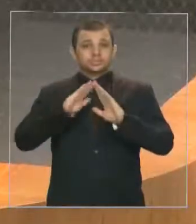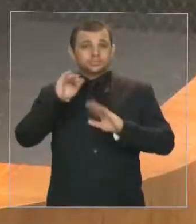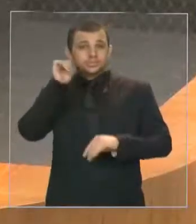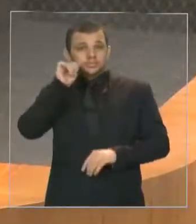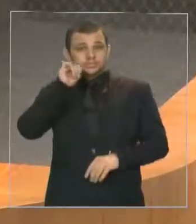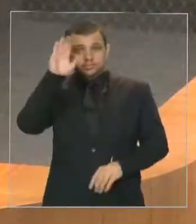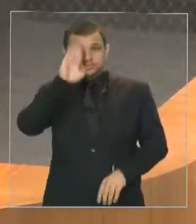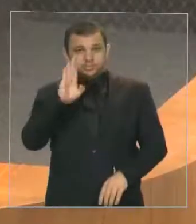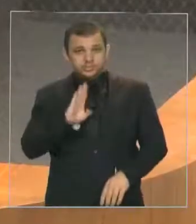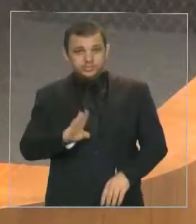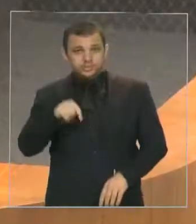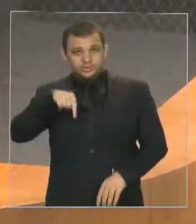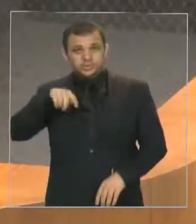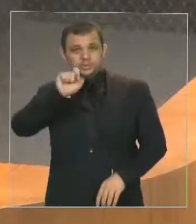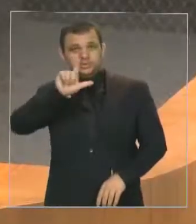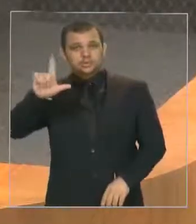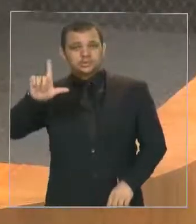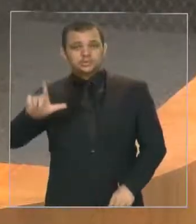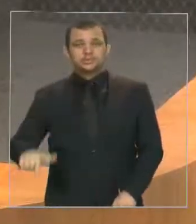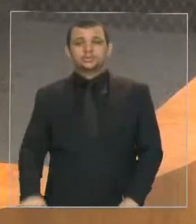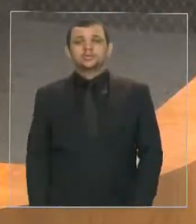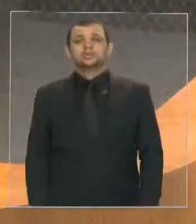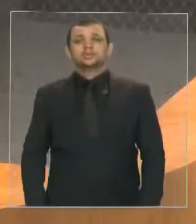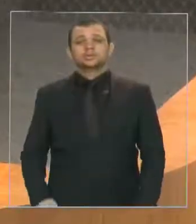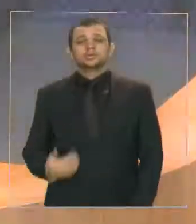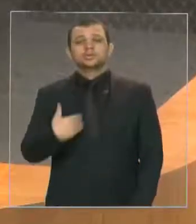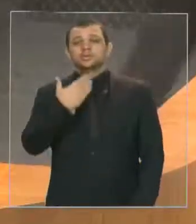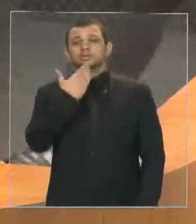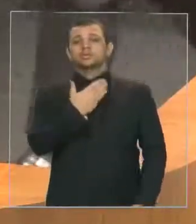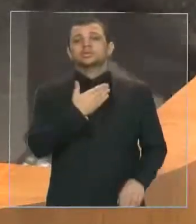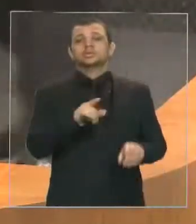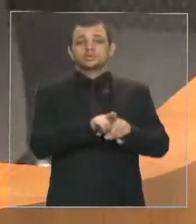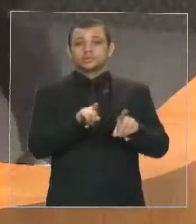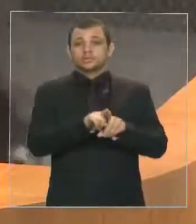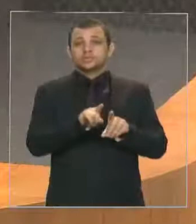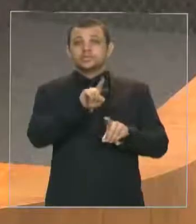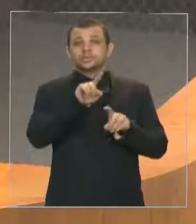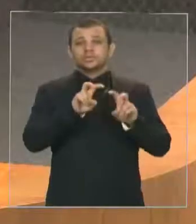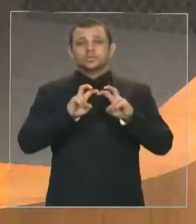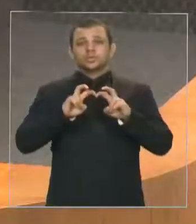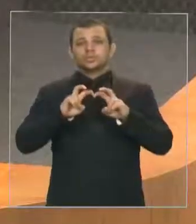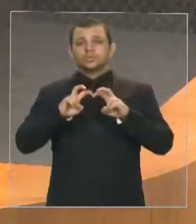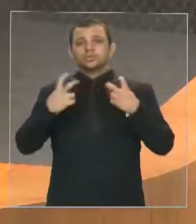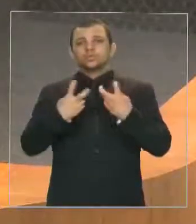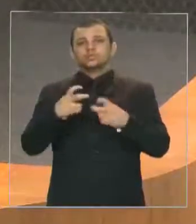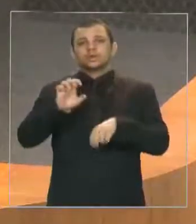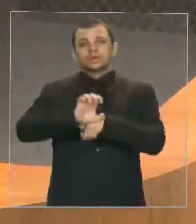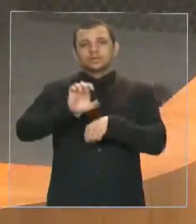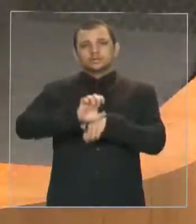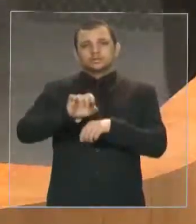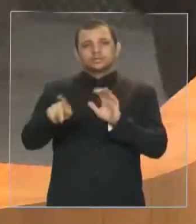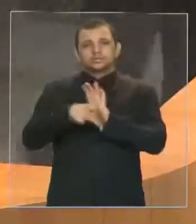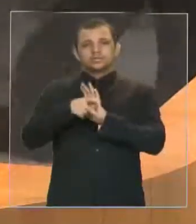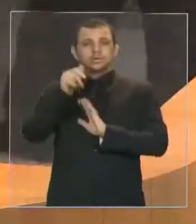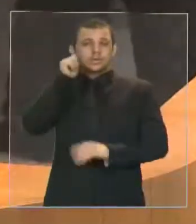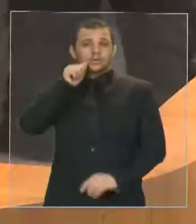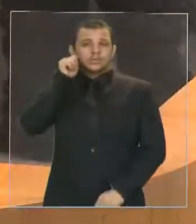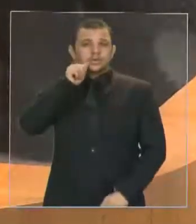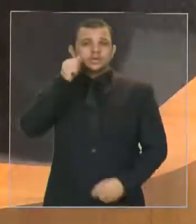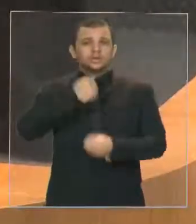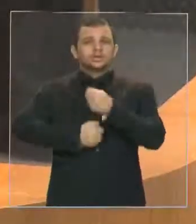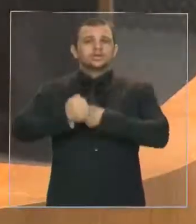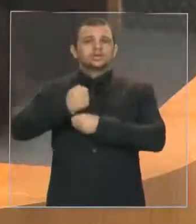Brasileira, aqui em São Luís, foi solicitada também pelo Conselho Estadual das Mulheres, que desde